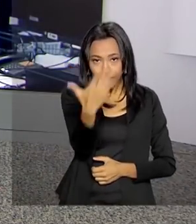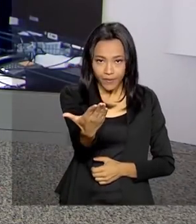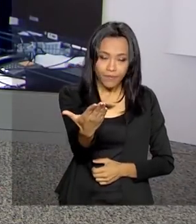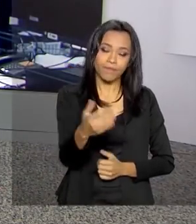sua participação.